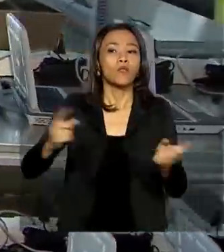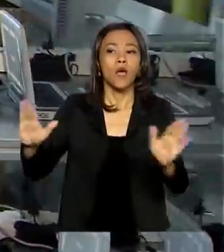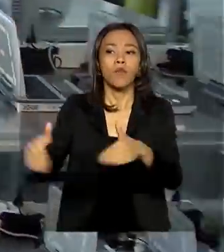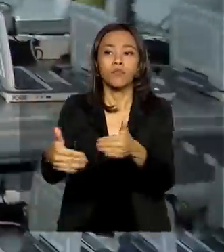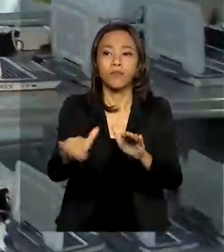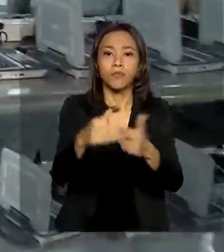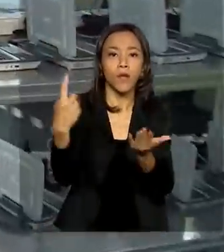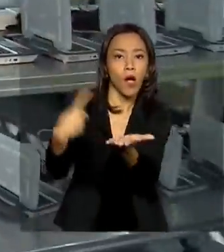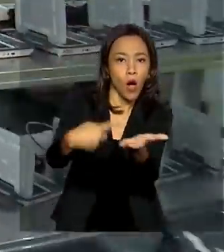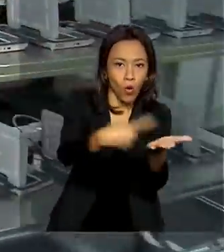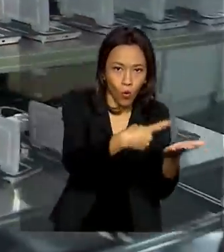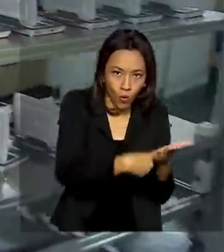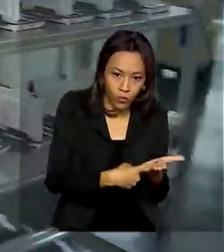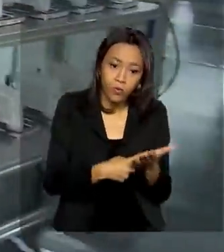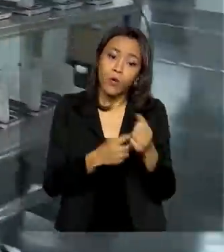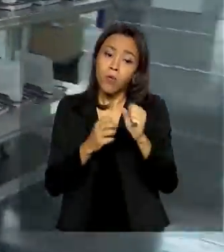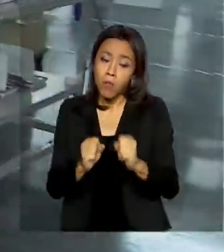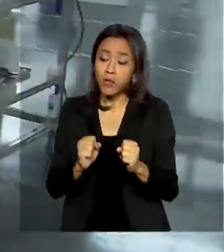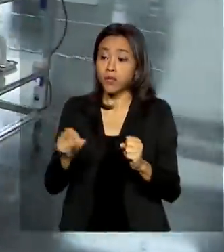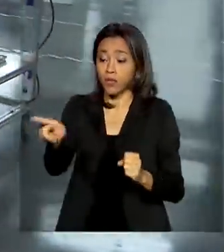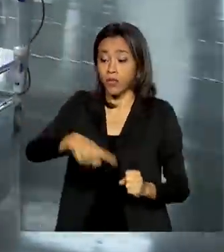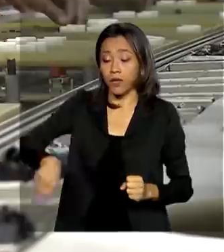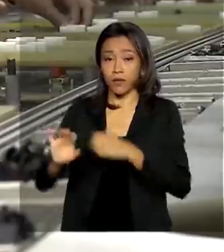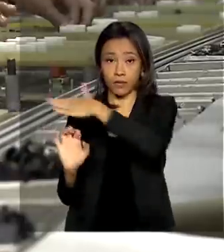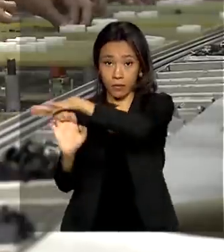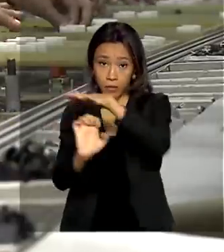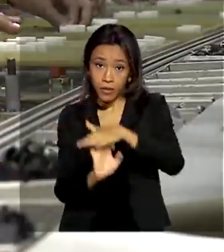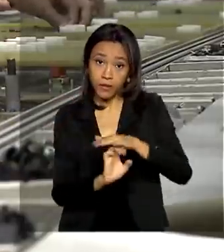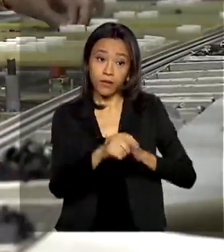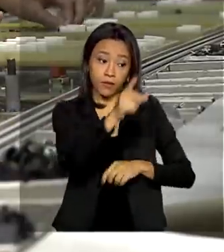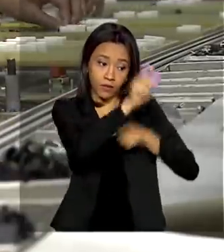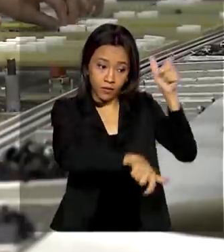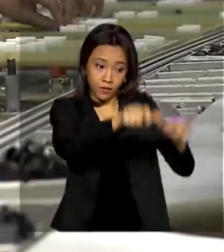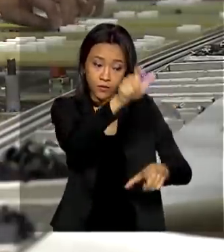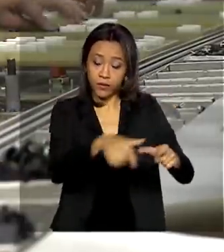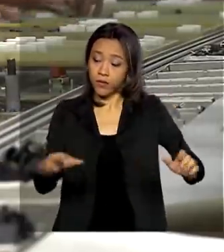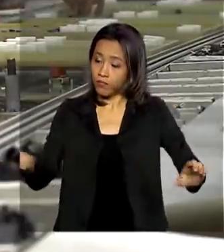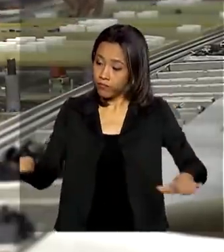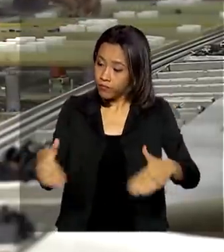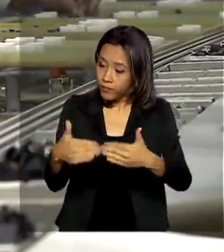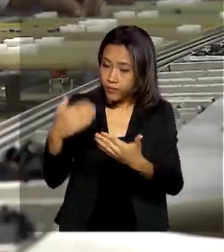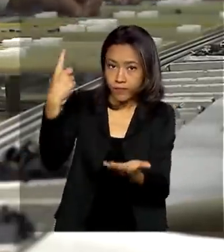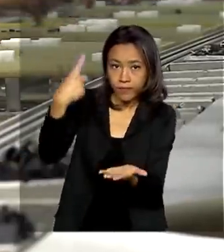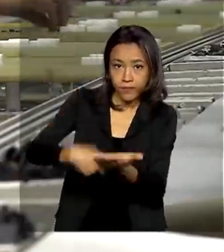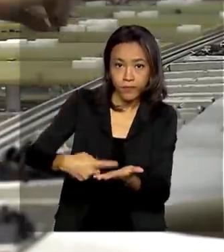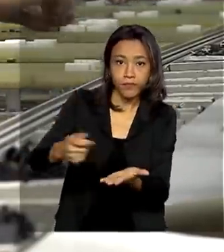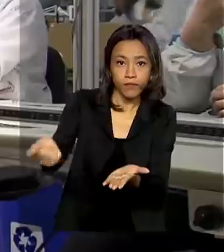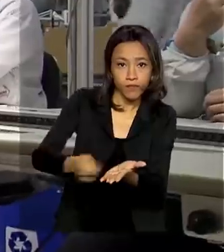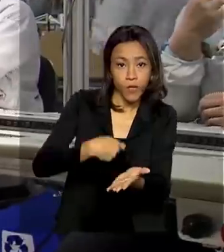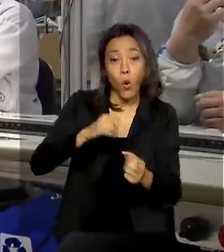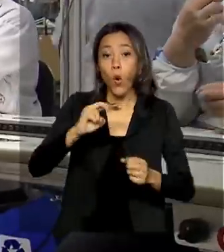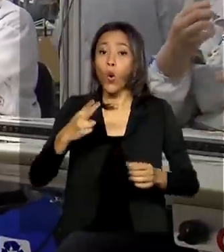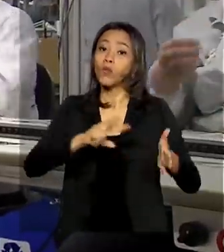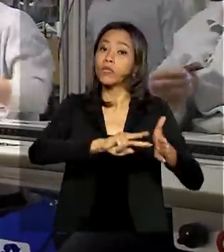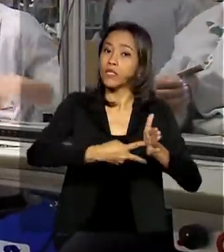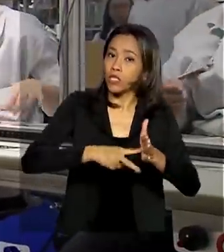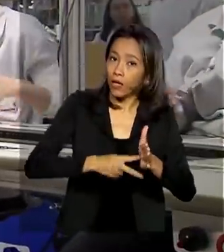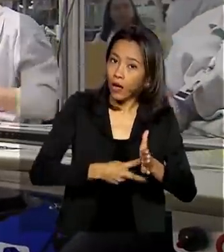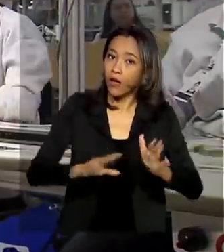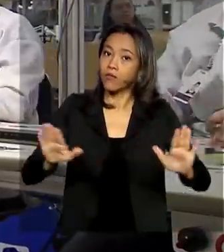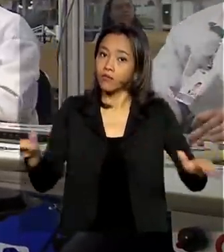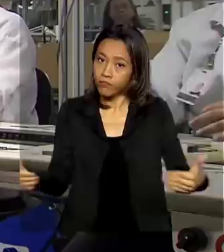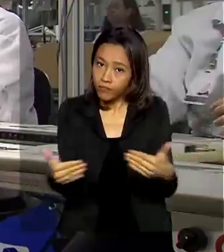negociações individuais entre patrão e empregado ou de forma coletiva, por meio de sindicatos. A suspensão do